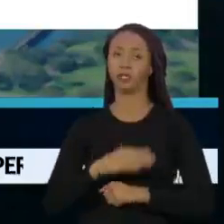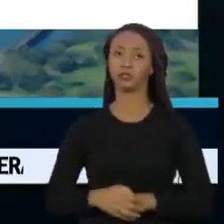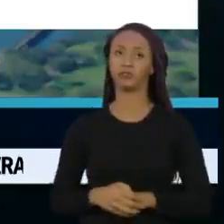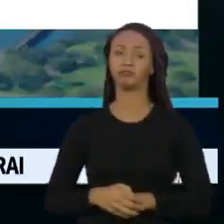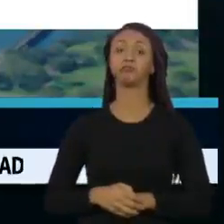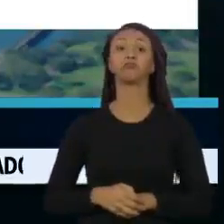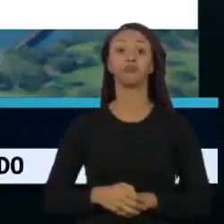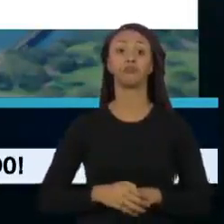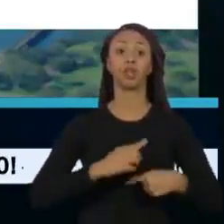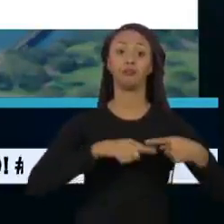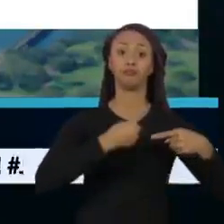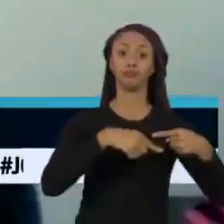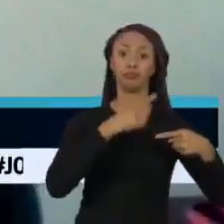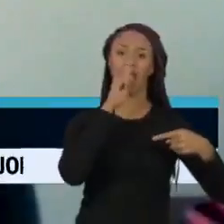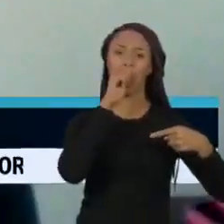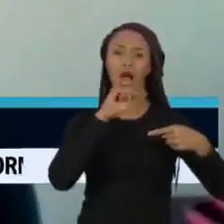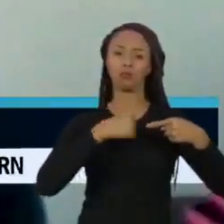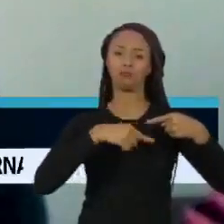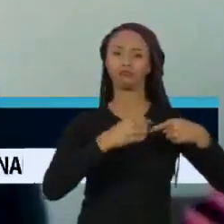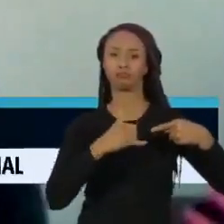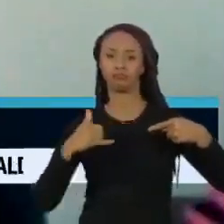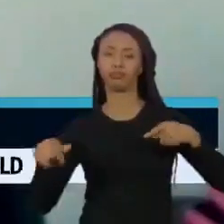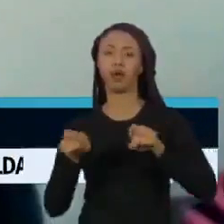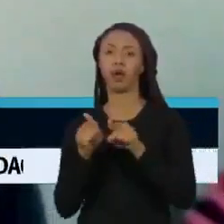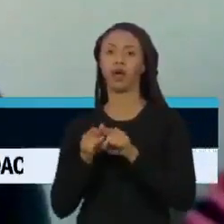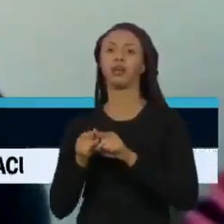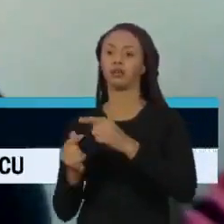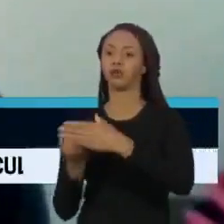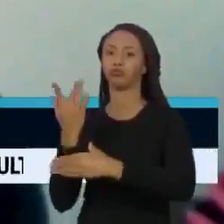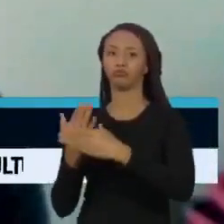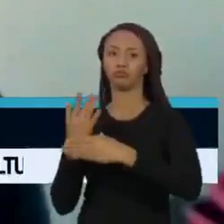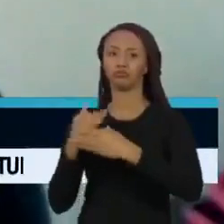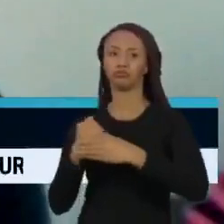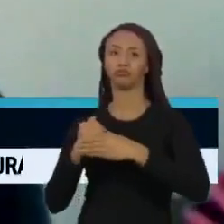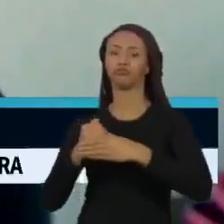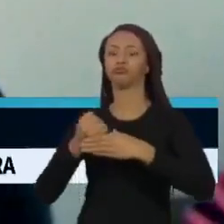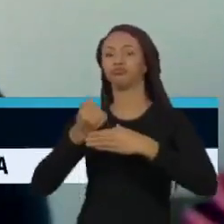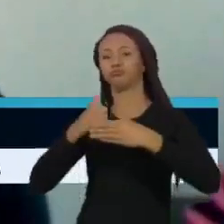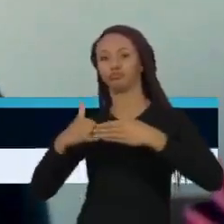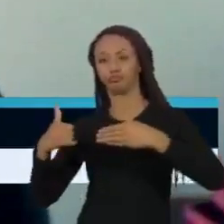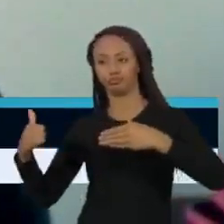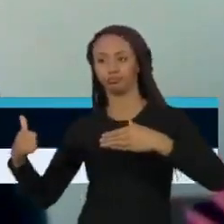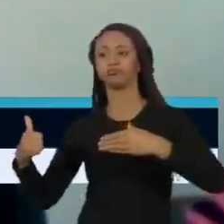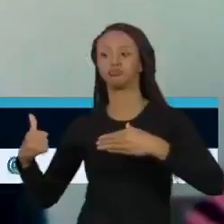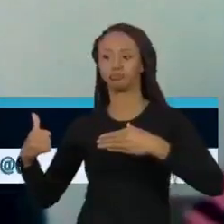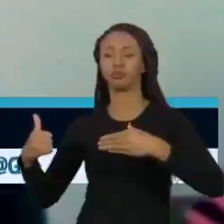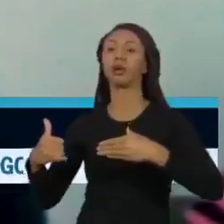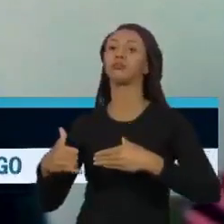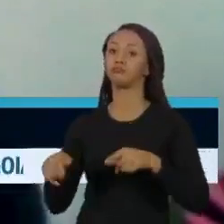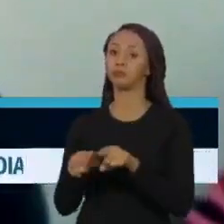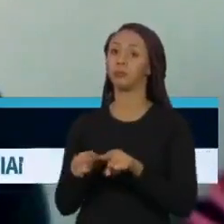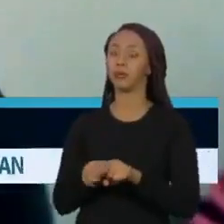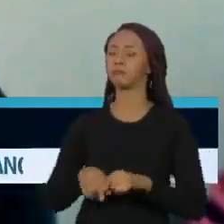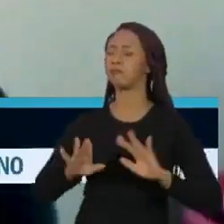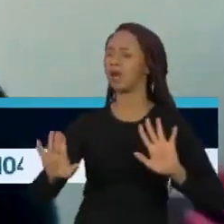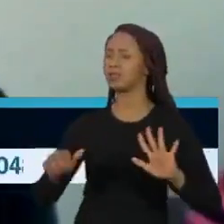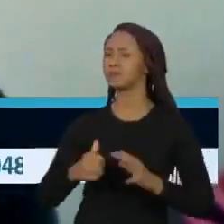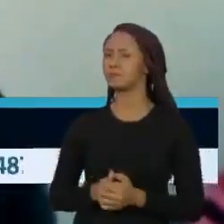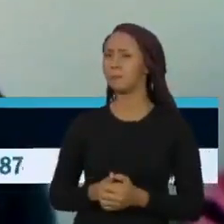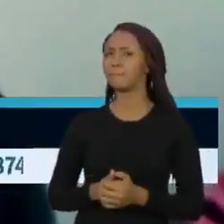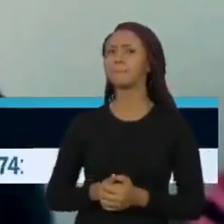das hidrelétricas e das térmicas. São térmicas que têm um custo operacional que é muito elevado. Quando são utilizadas